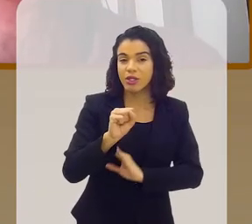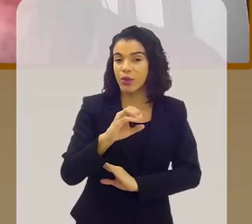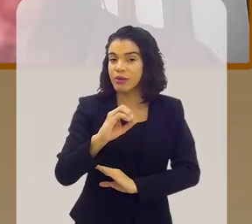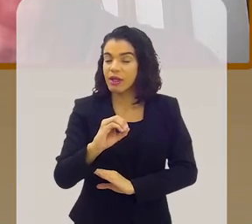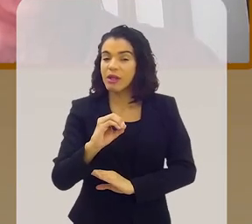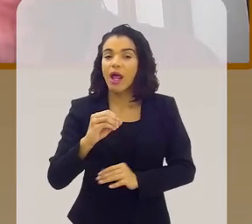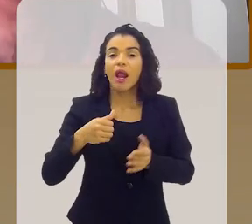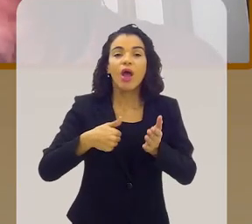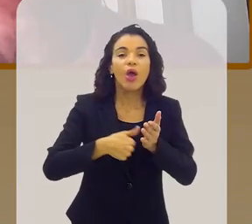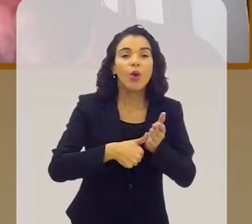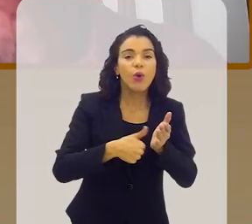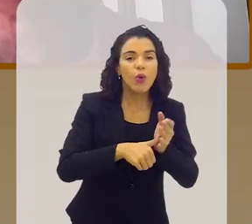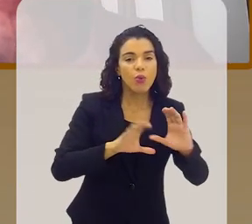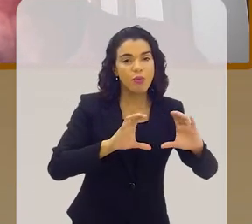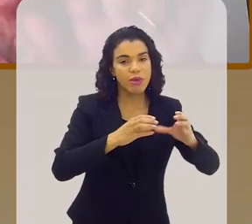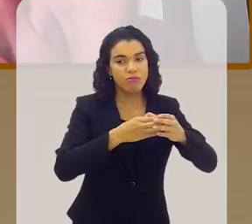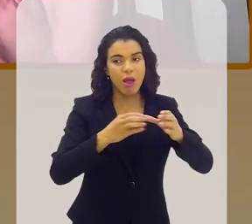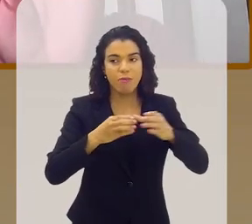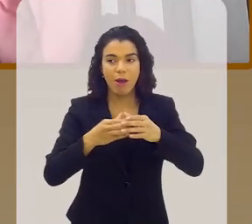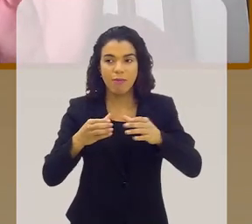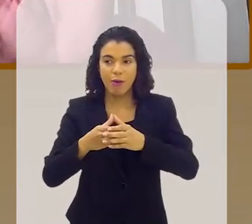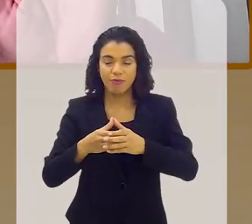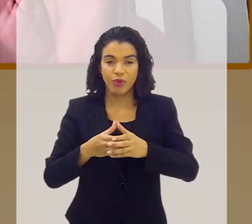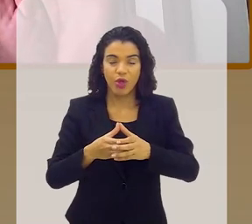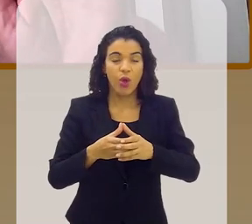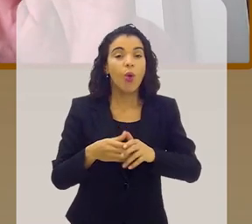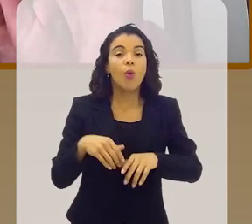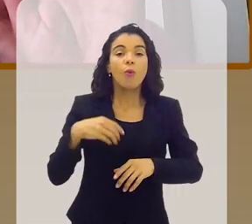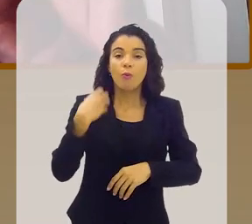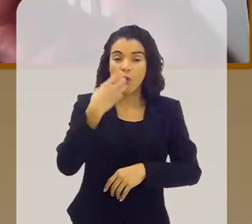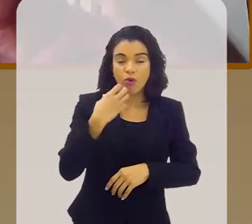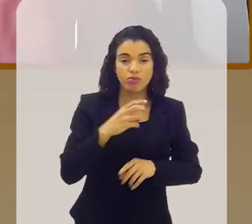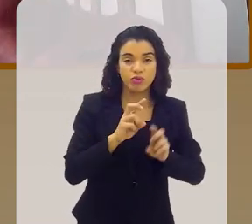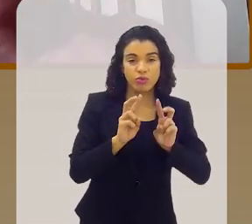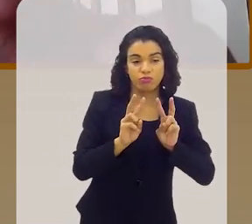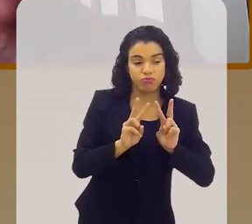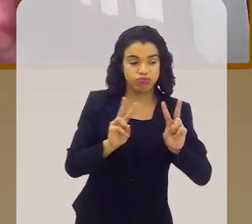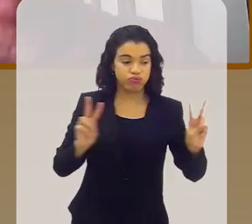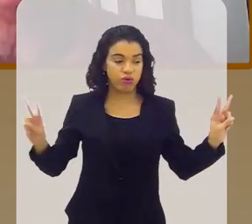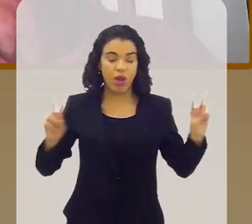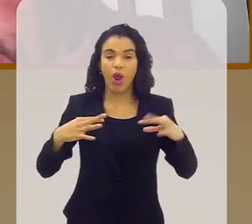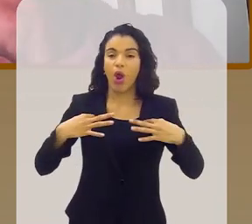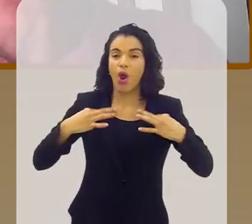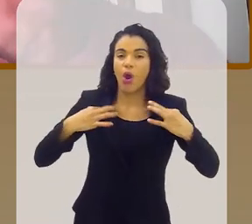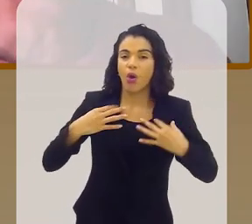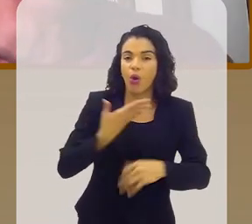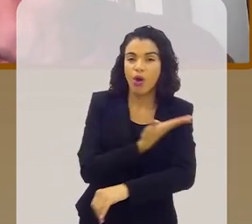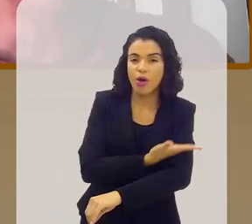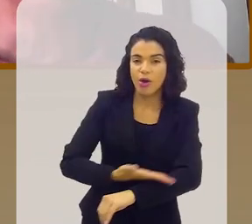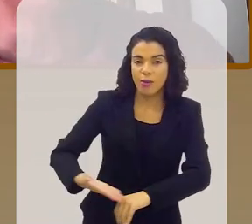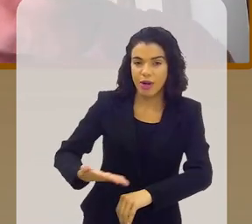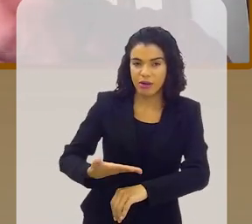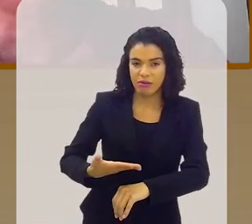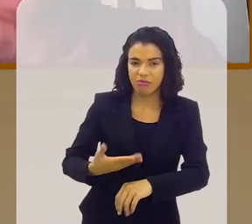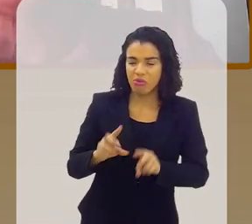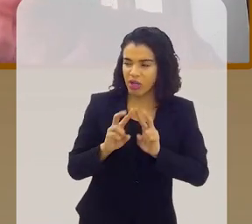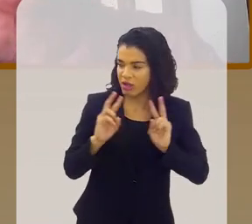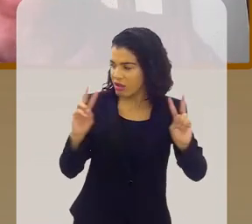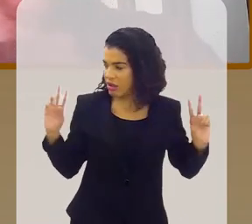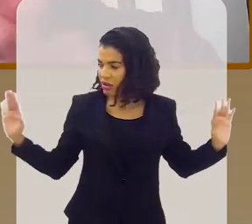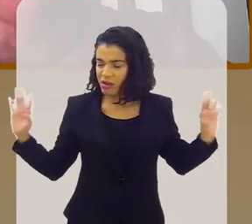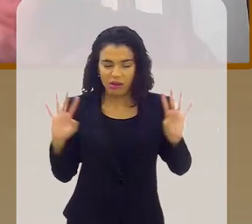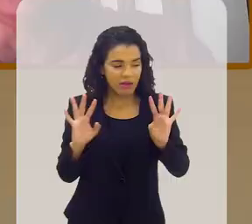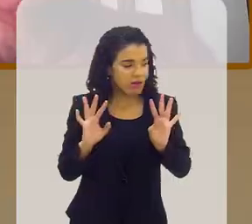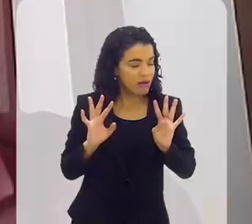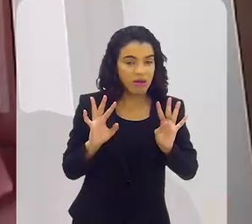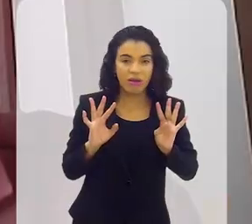tinha. Que eram nos clubes, onde os músicos ficavam em pé, um do lado do outro, tocando todo de branco. Mas por que Roda de Samba? Vocês ficavam um do lado do